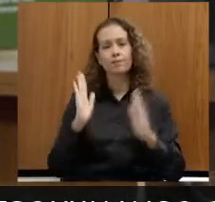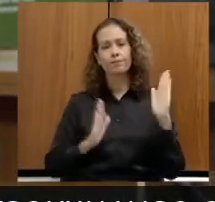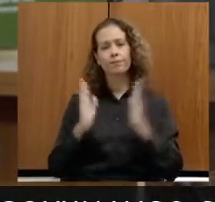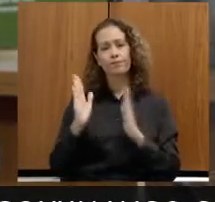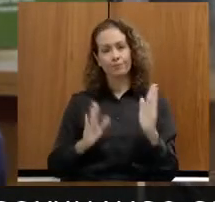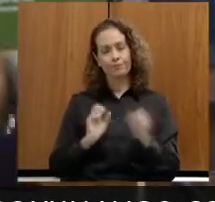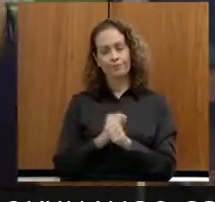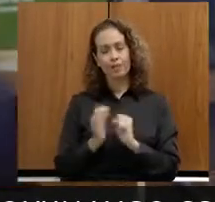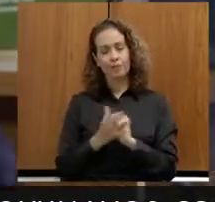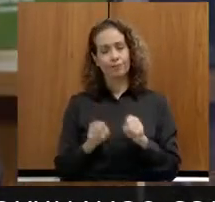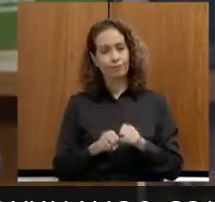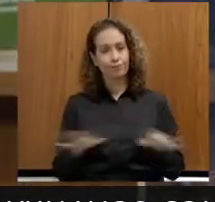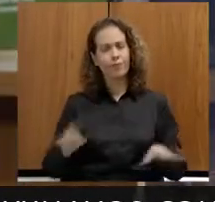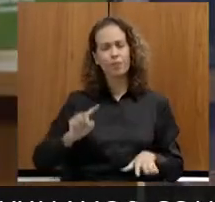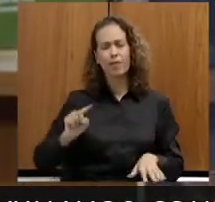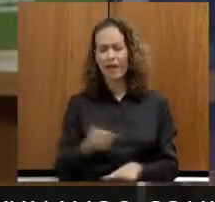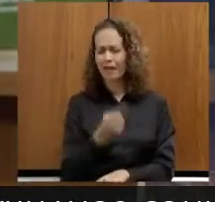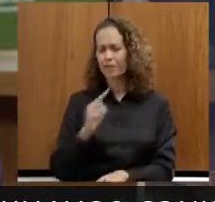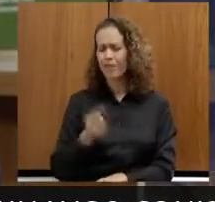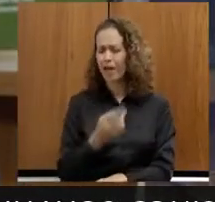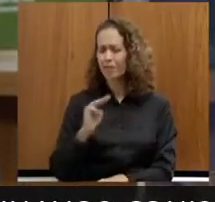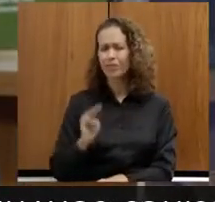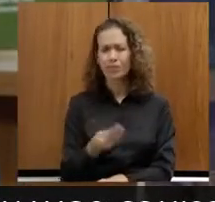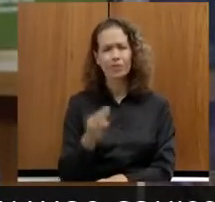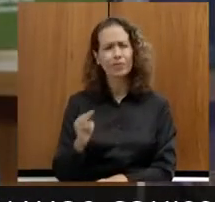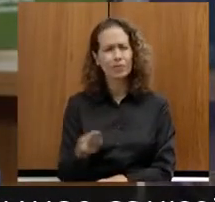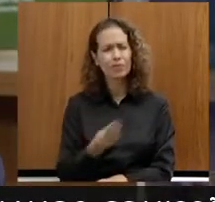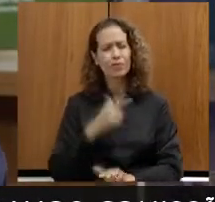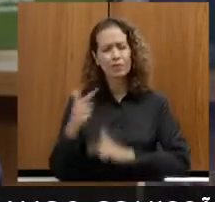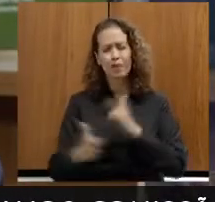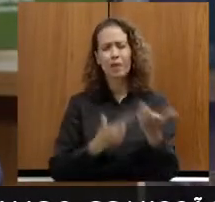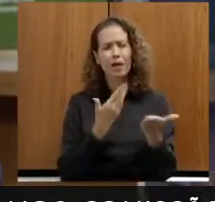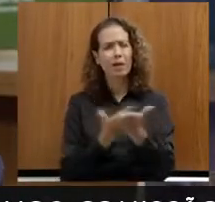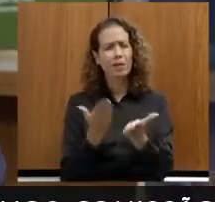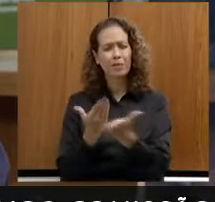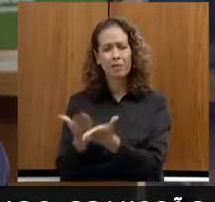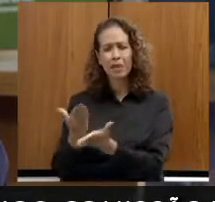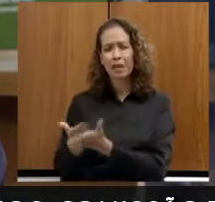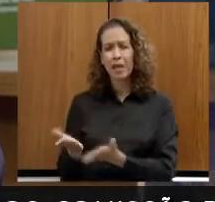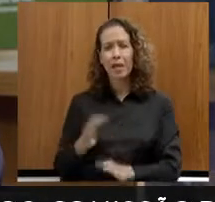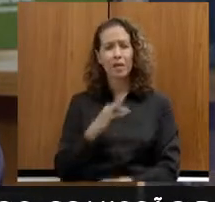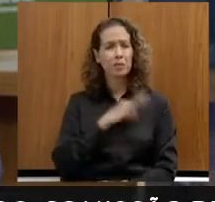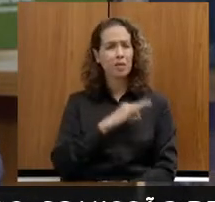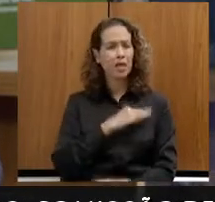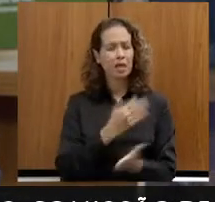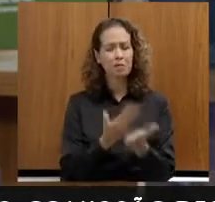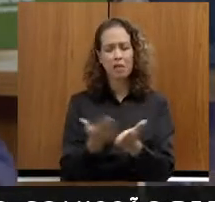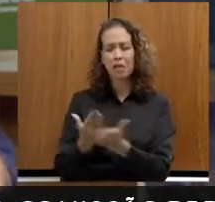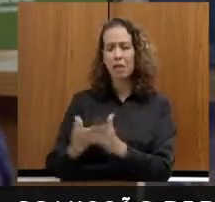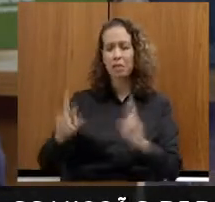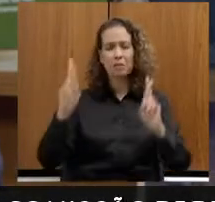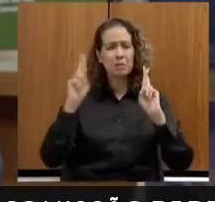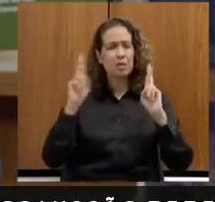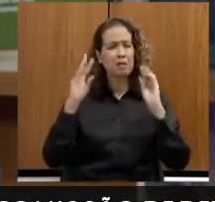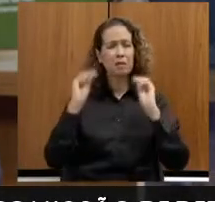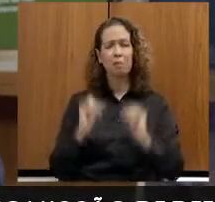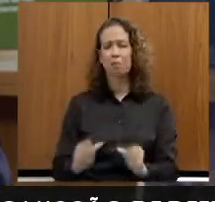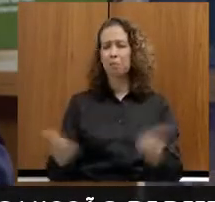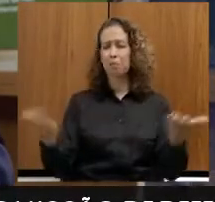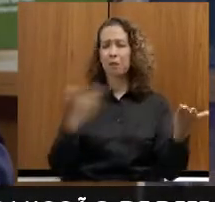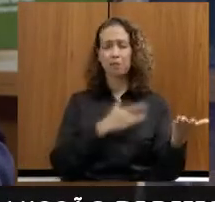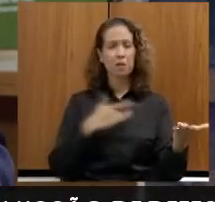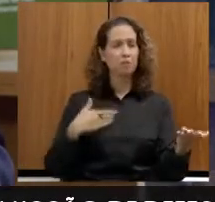milhares e milhões de pessoas perderam seus empregos, perderam sua renda, perderam a esperança, perderam a saúde.